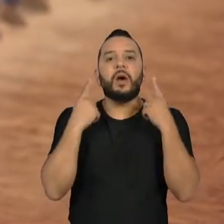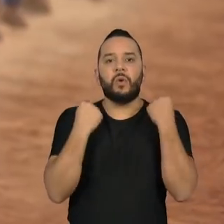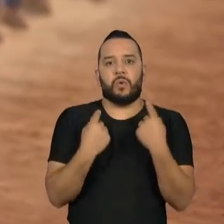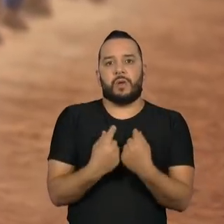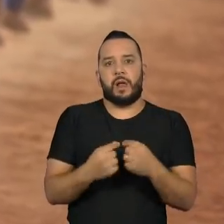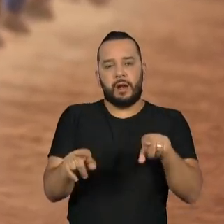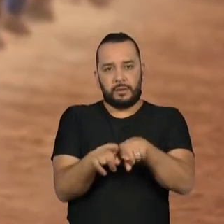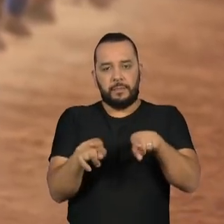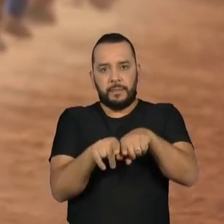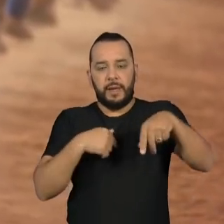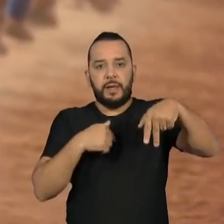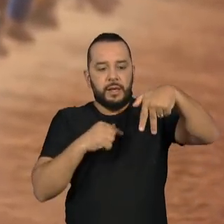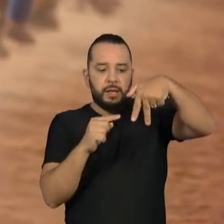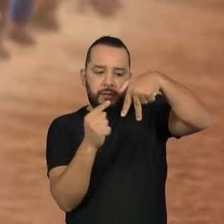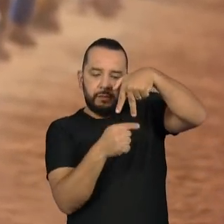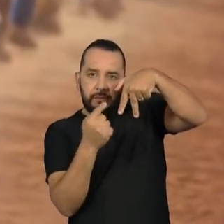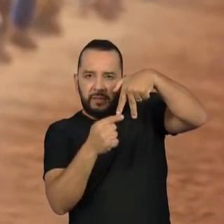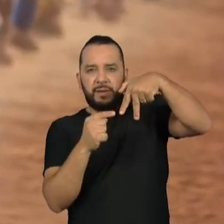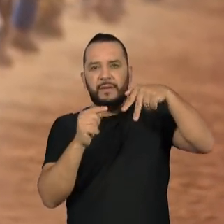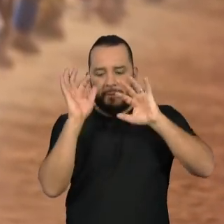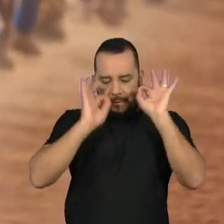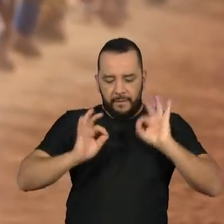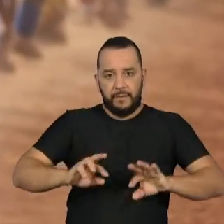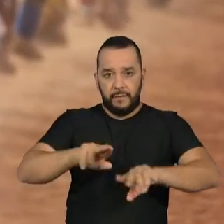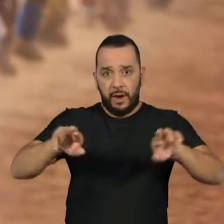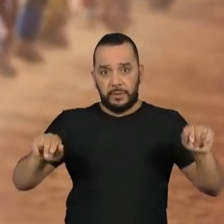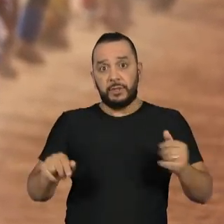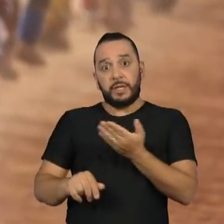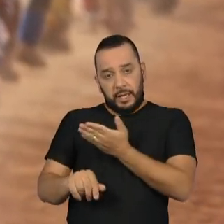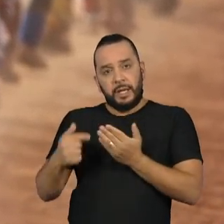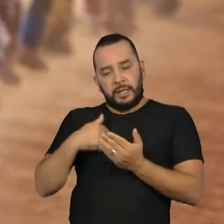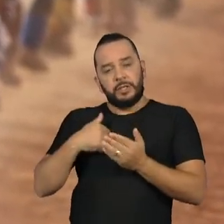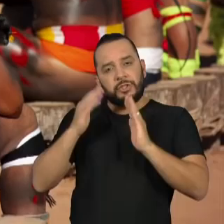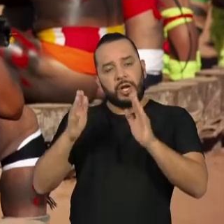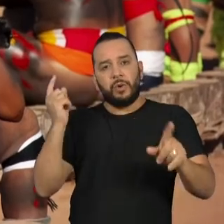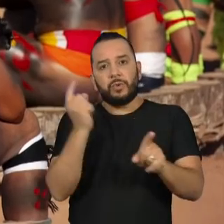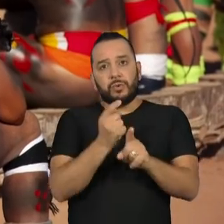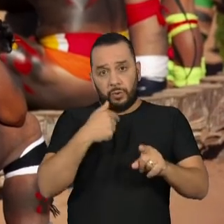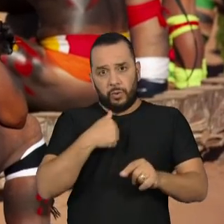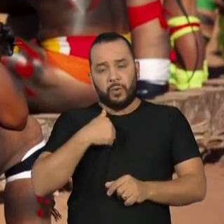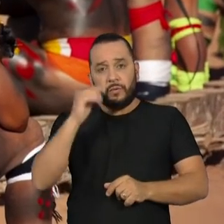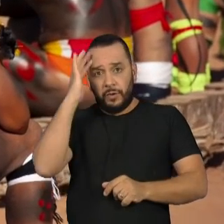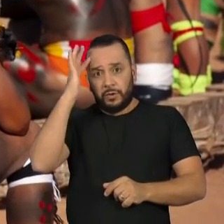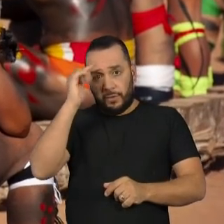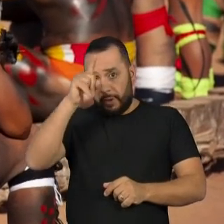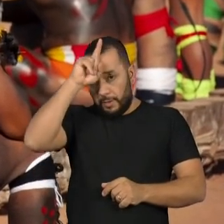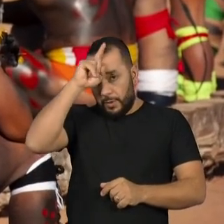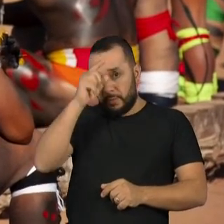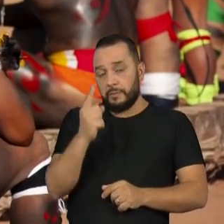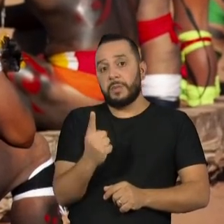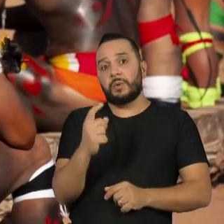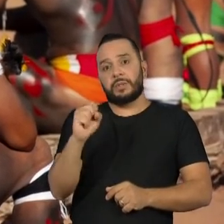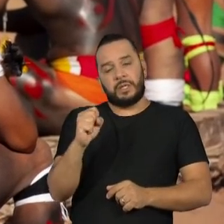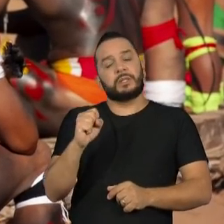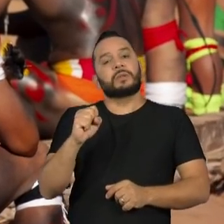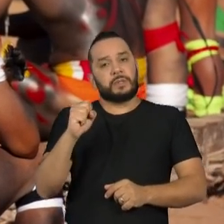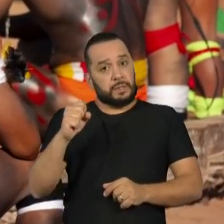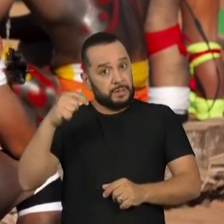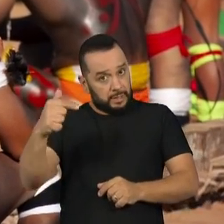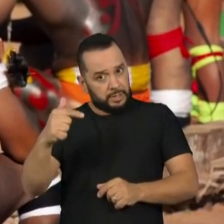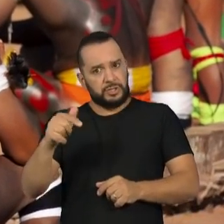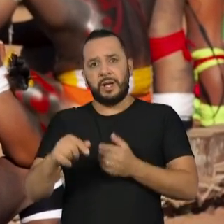etnólogo alemão em 1887, quase desapareceu. Essas e outras